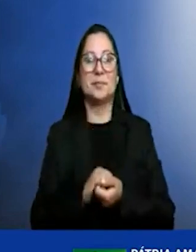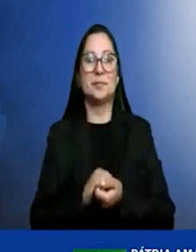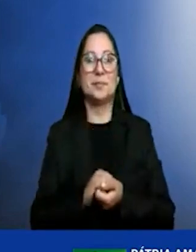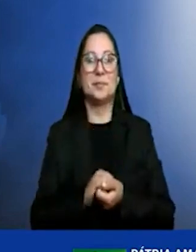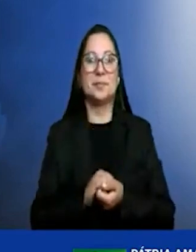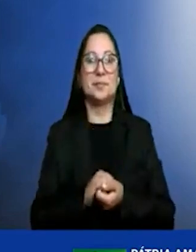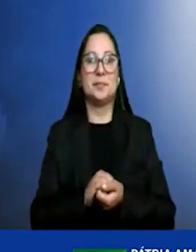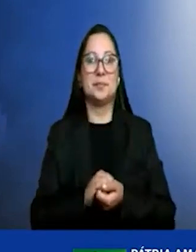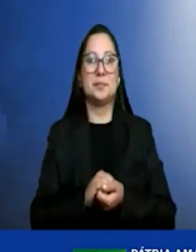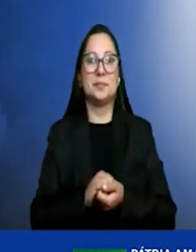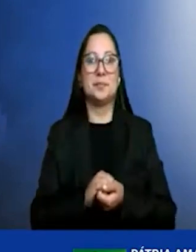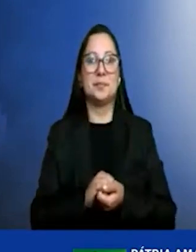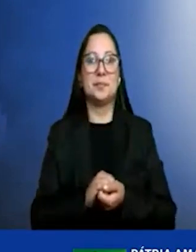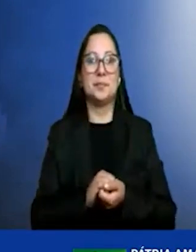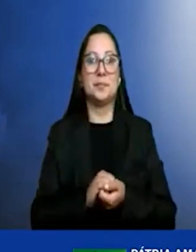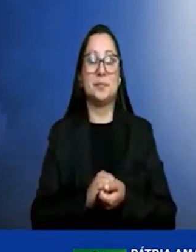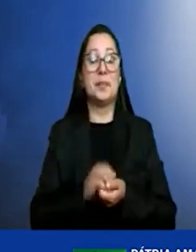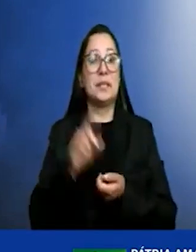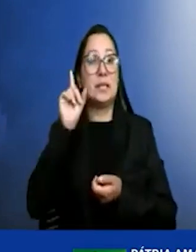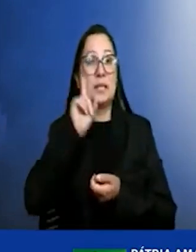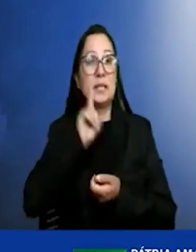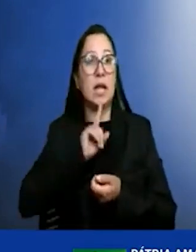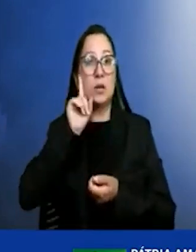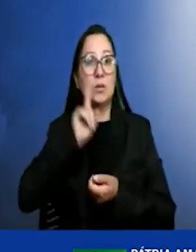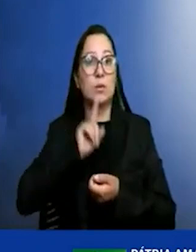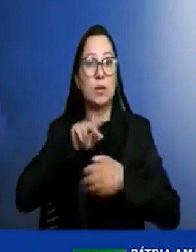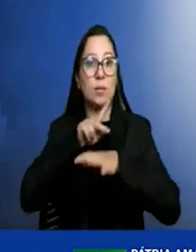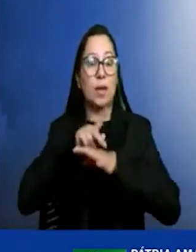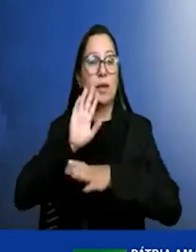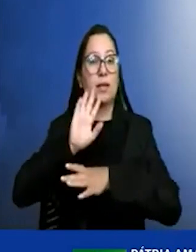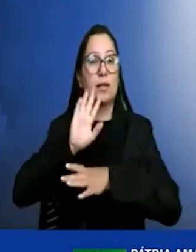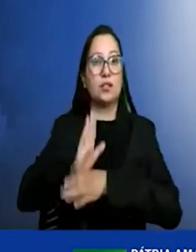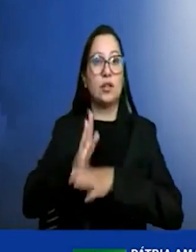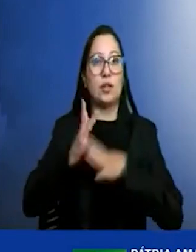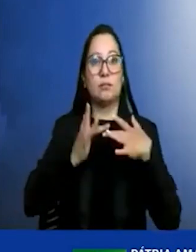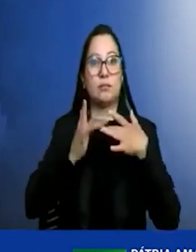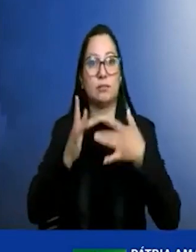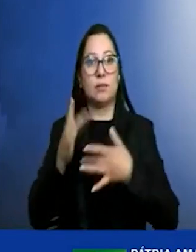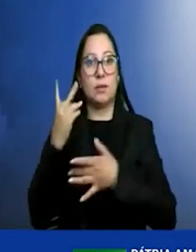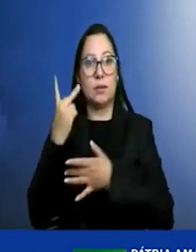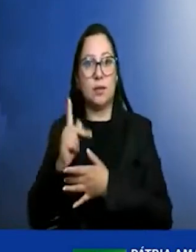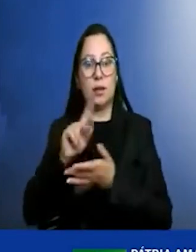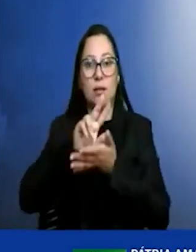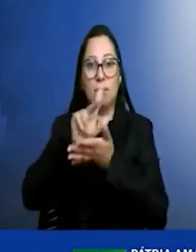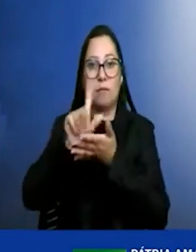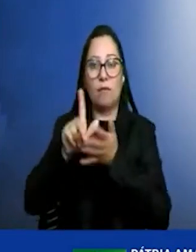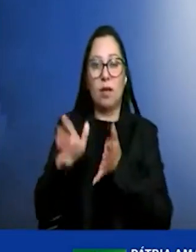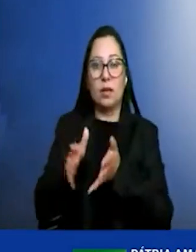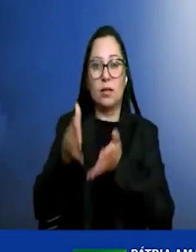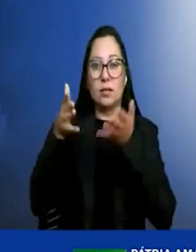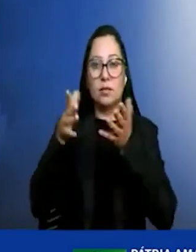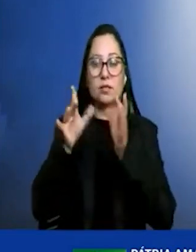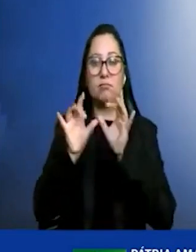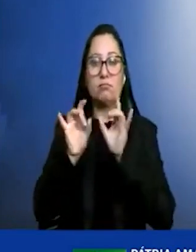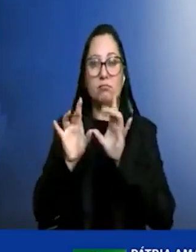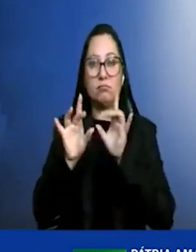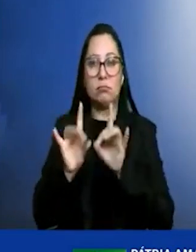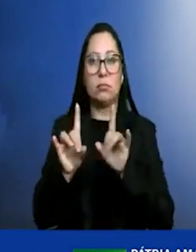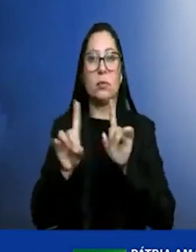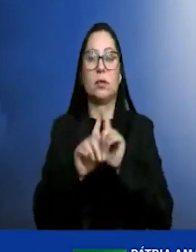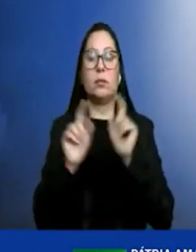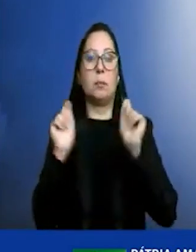os Estados Unidos já está dedicando uma série de incentivos especiais e condições